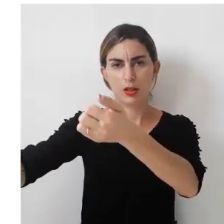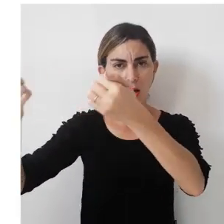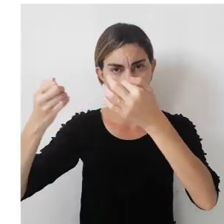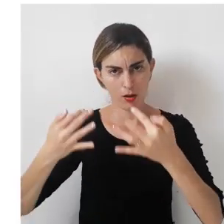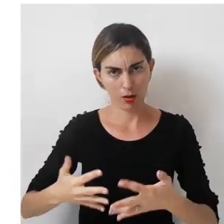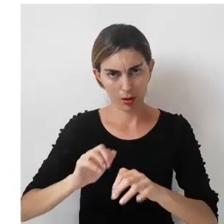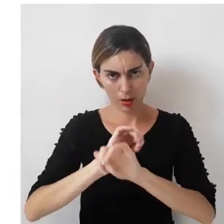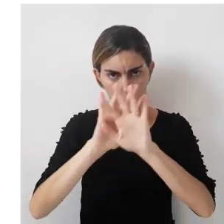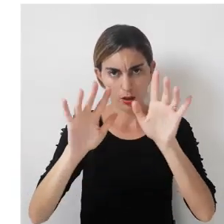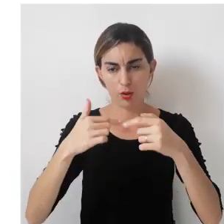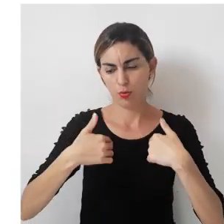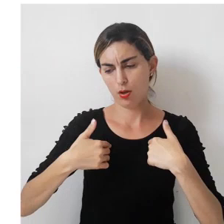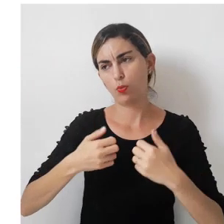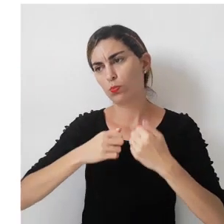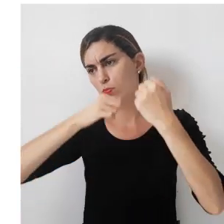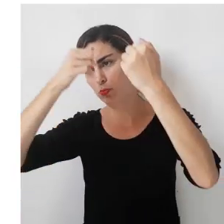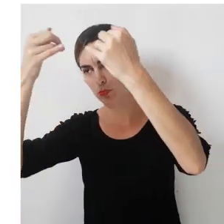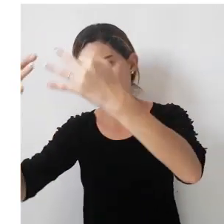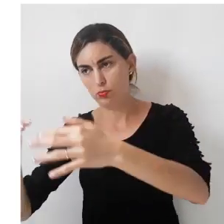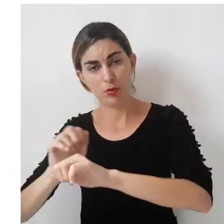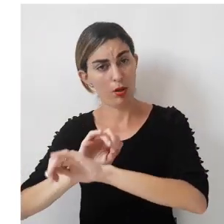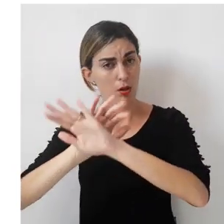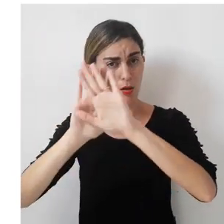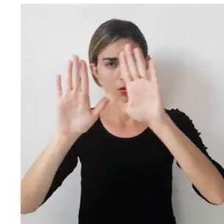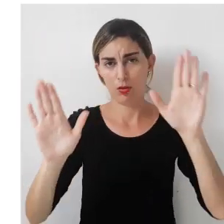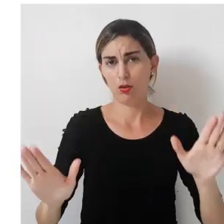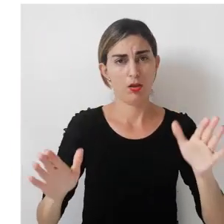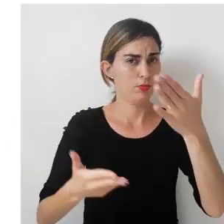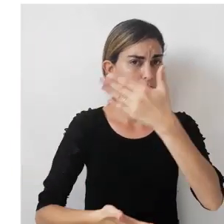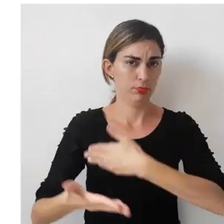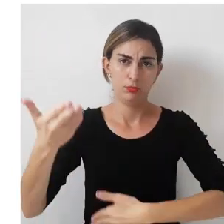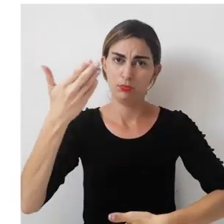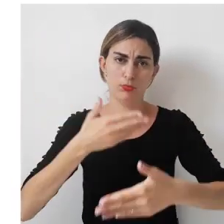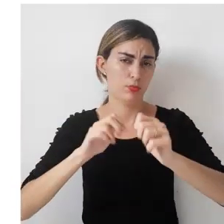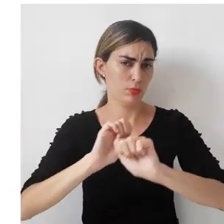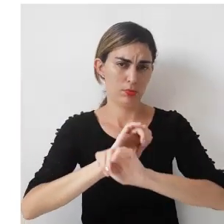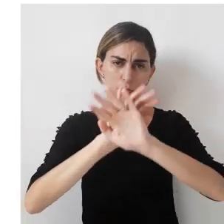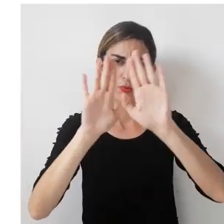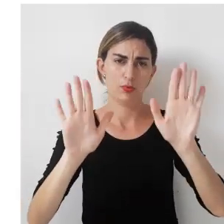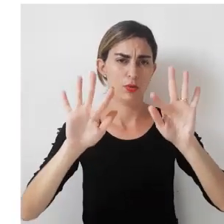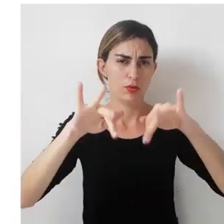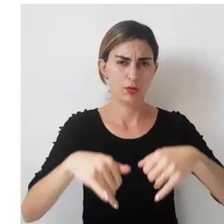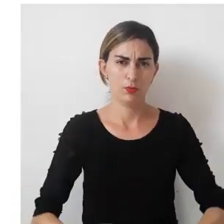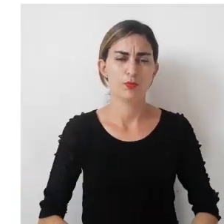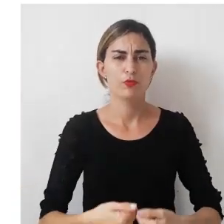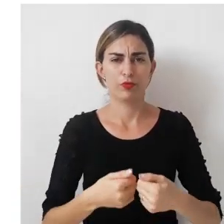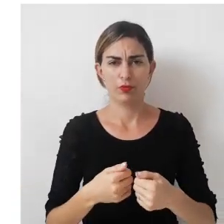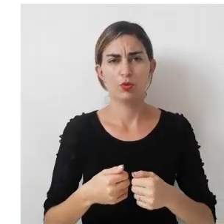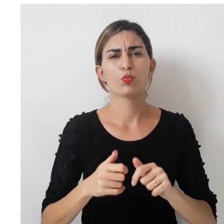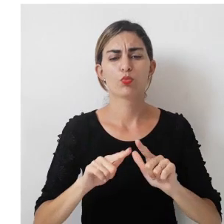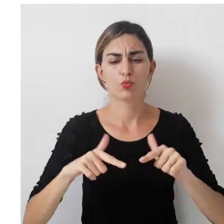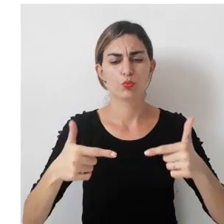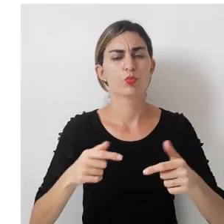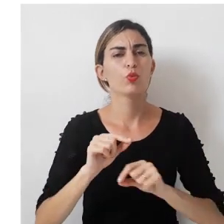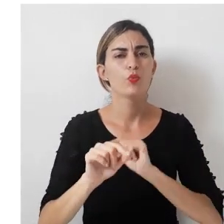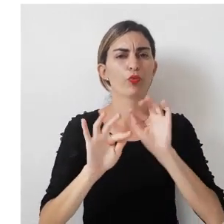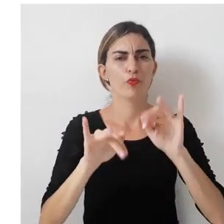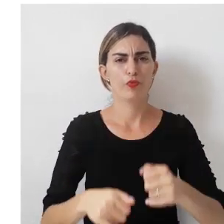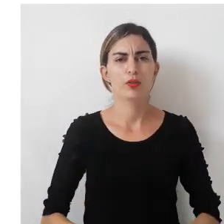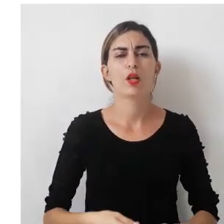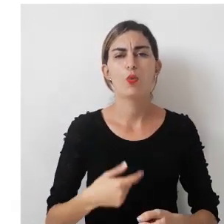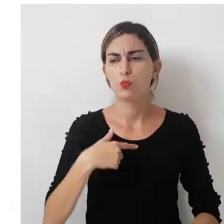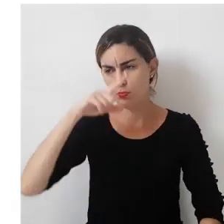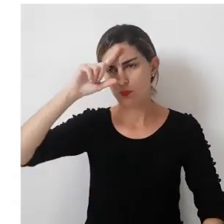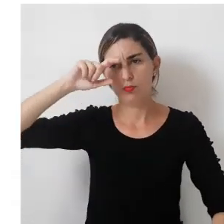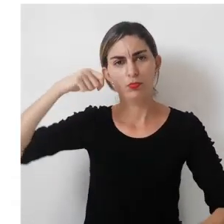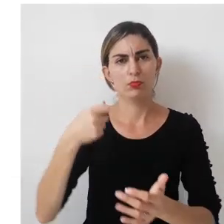precisam deixar de forma bem transparente as suas mútuas condições. E, por fim, a ação final. Então, bate